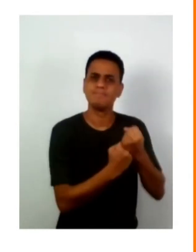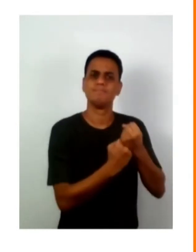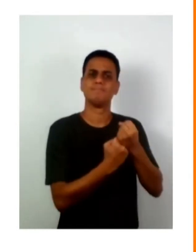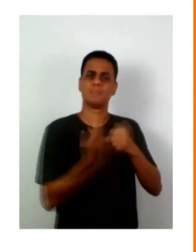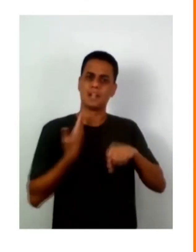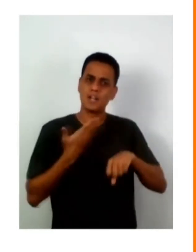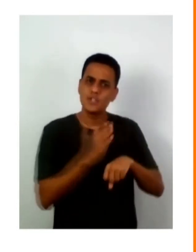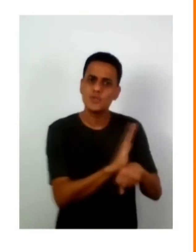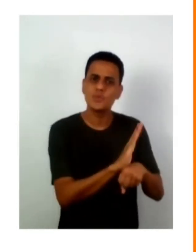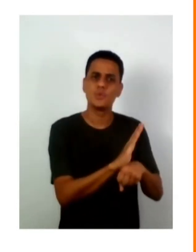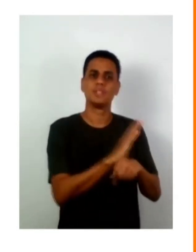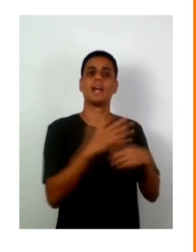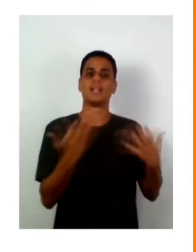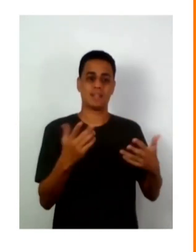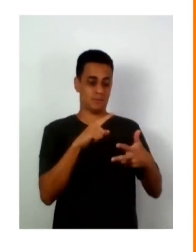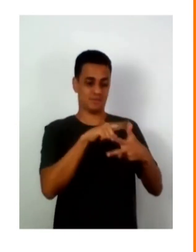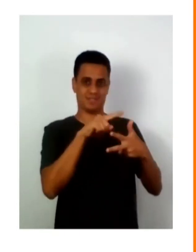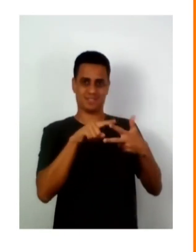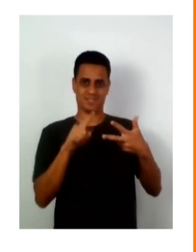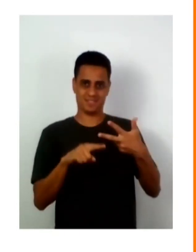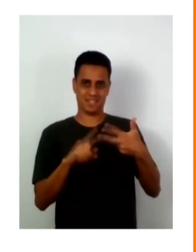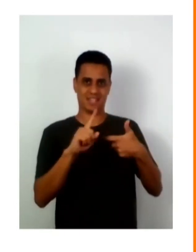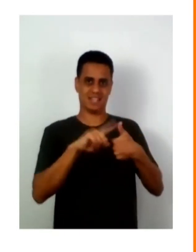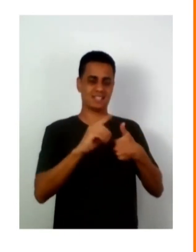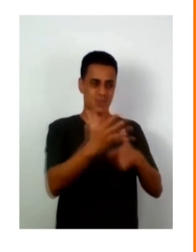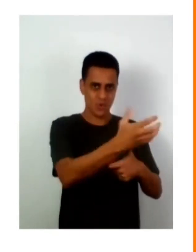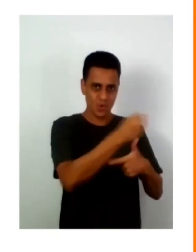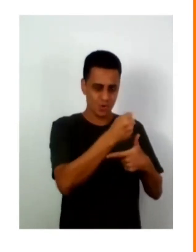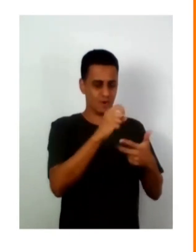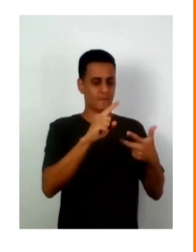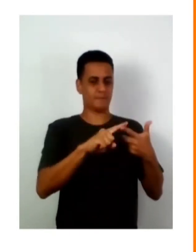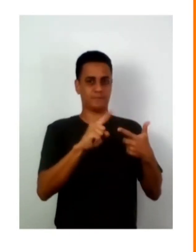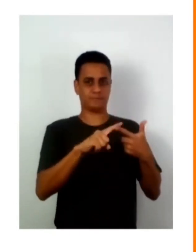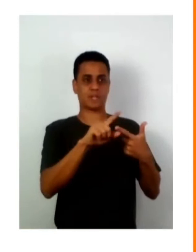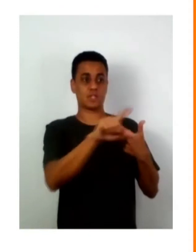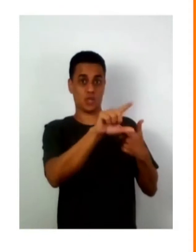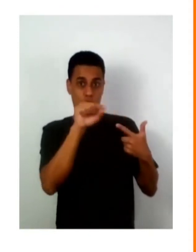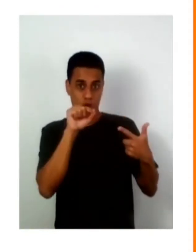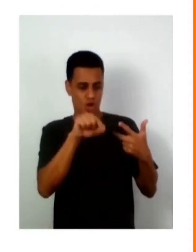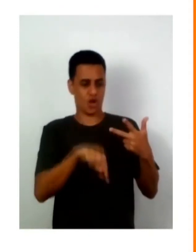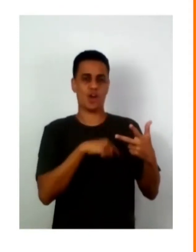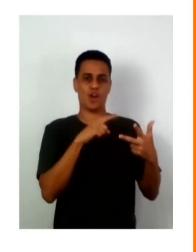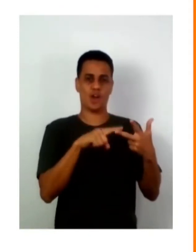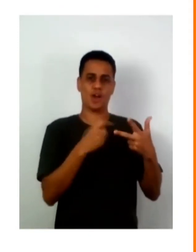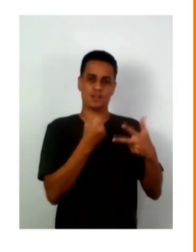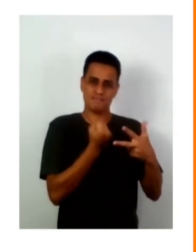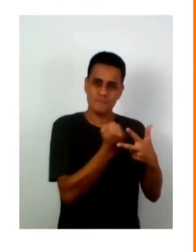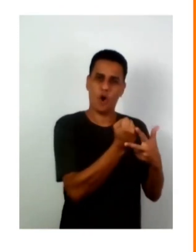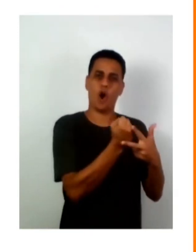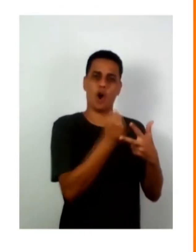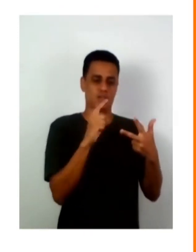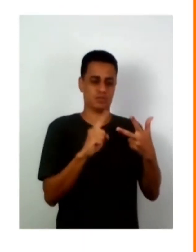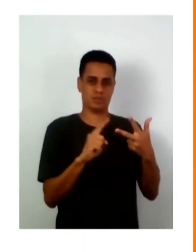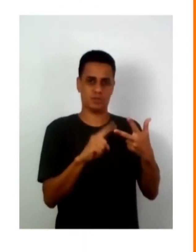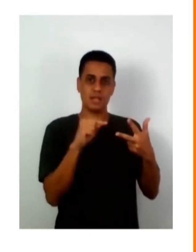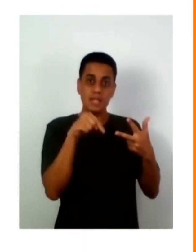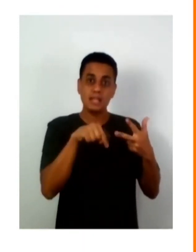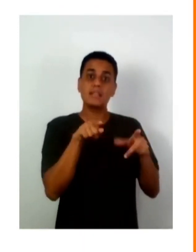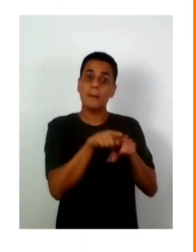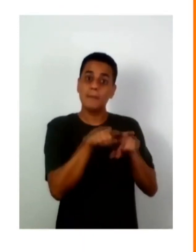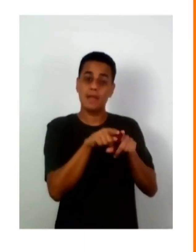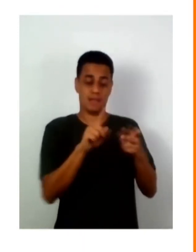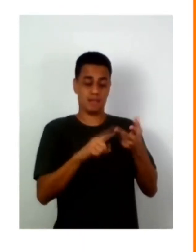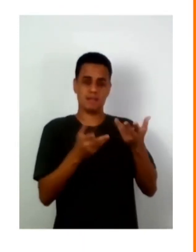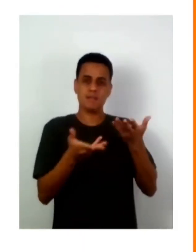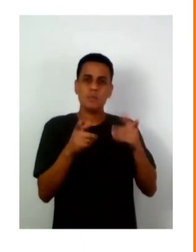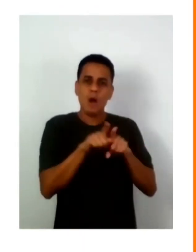dessas lideranças, nós mapeamos, fortalecemos, conectamos, e aí vem outro elemento crítico, que é quais são as